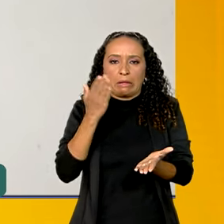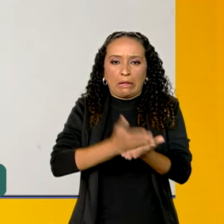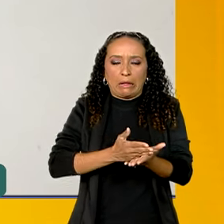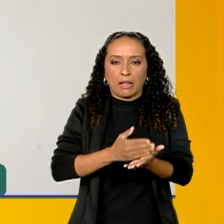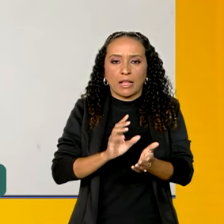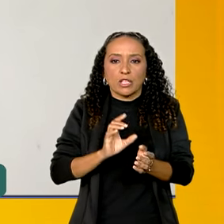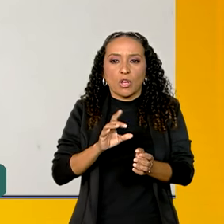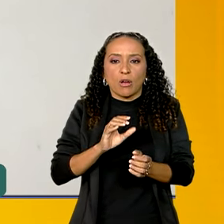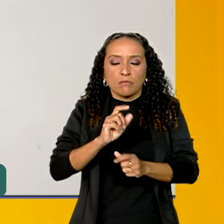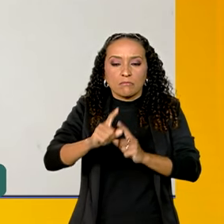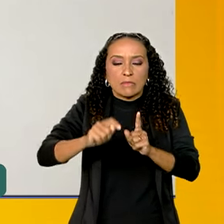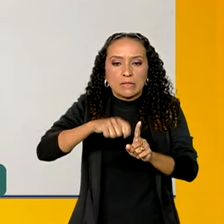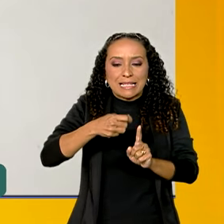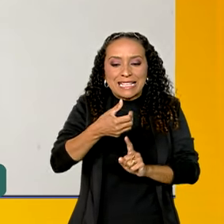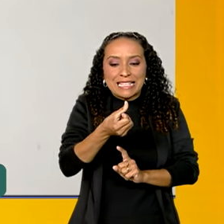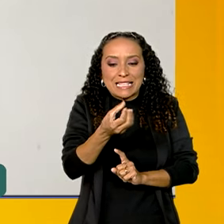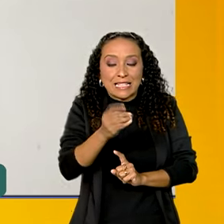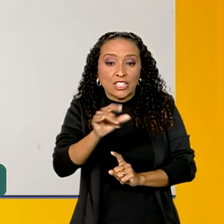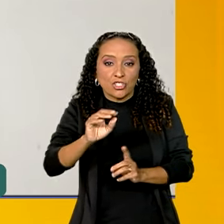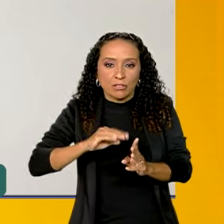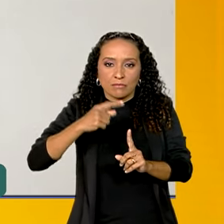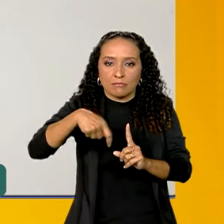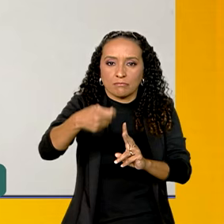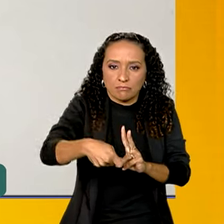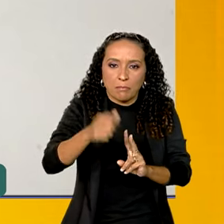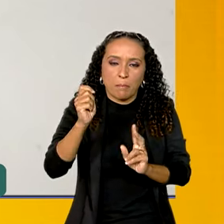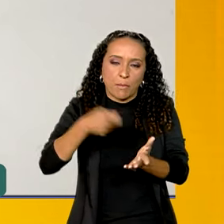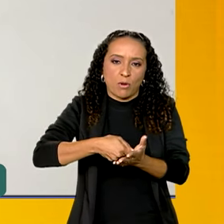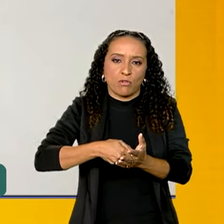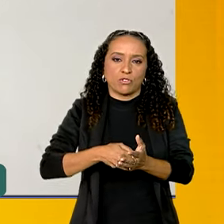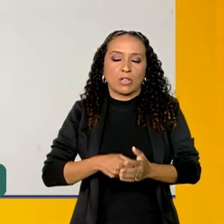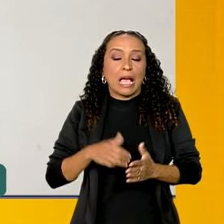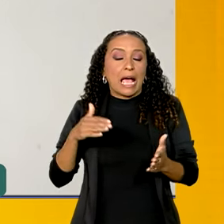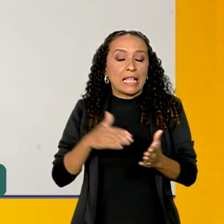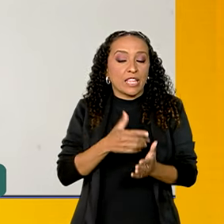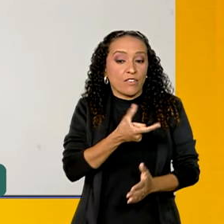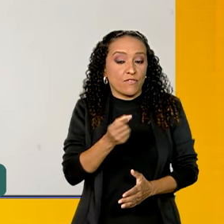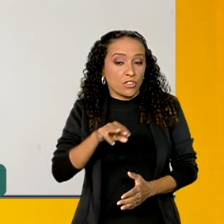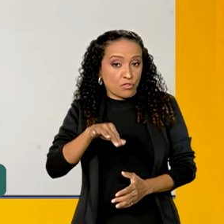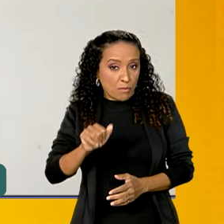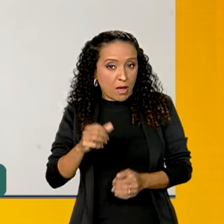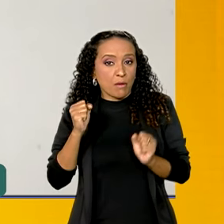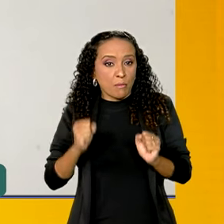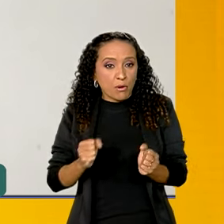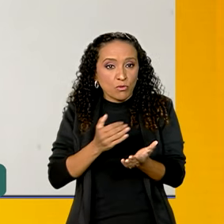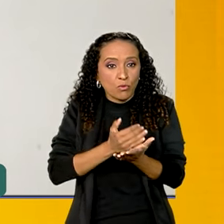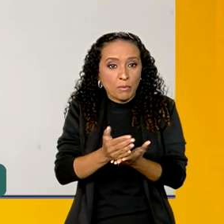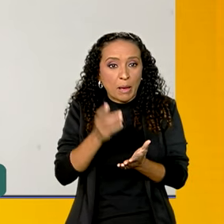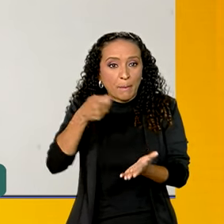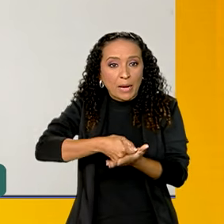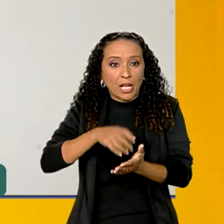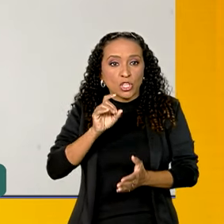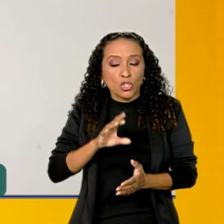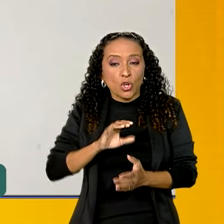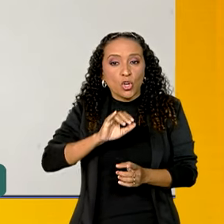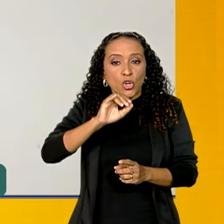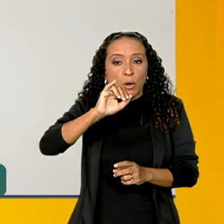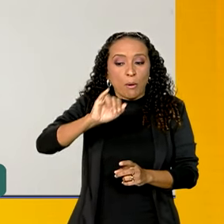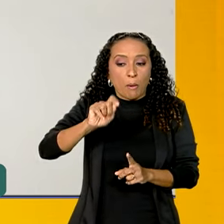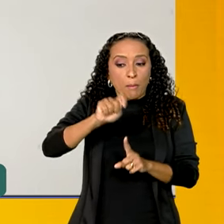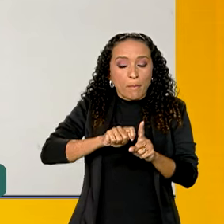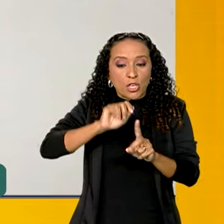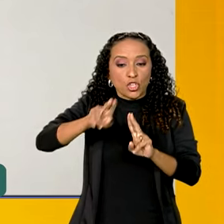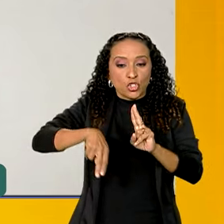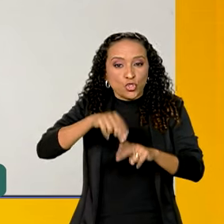a pagar daqui a 60 dias. Então, a pessoa que correr ali até o dia 20 de maio, ela pode começar a pagar só em junho, julho.